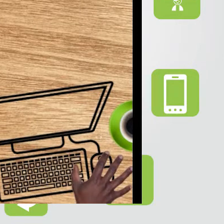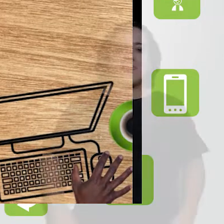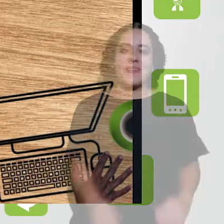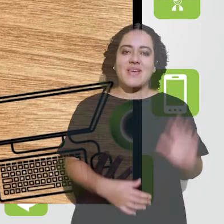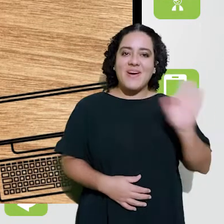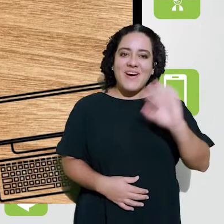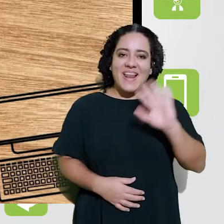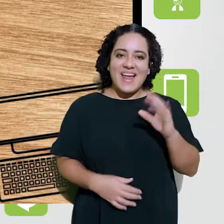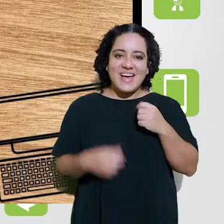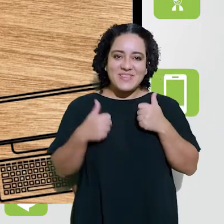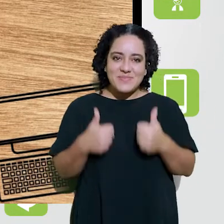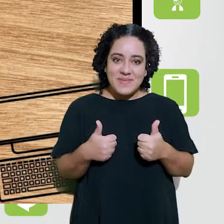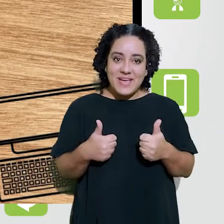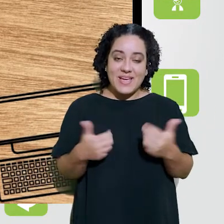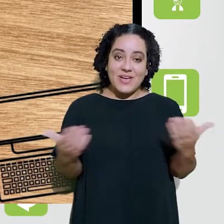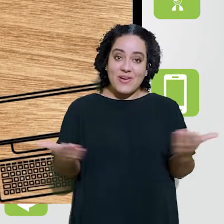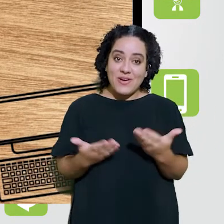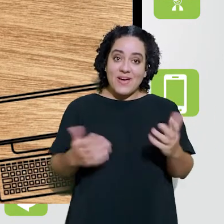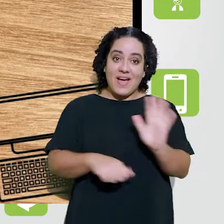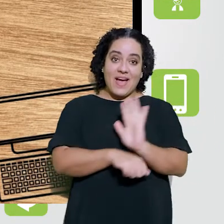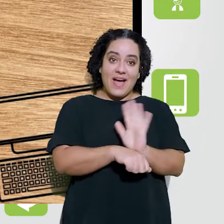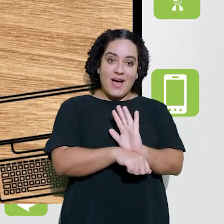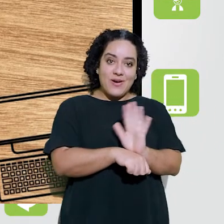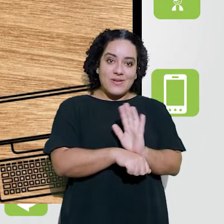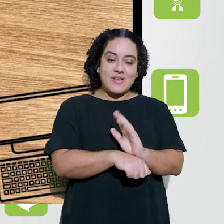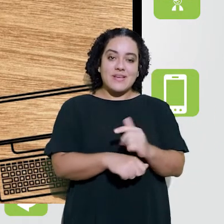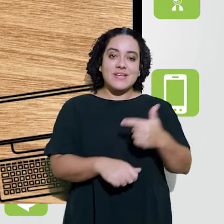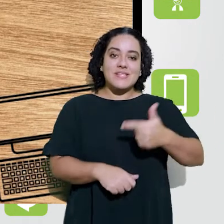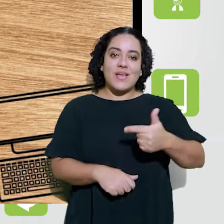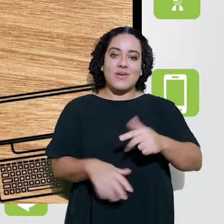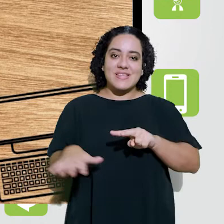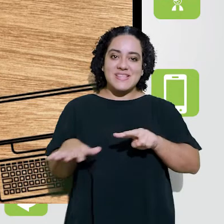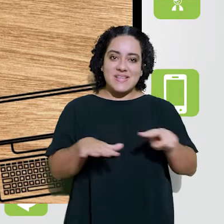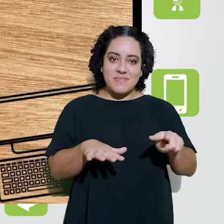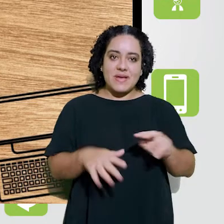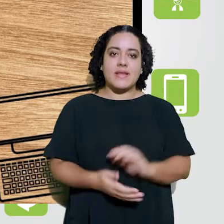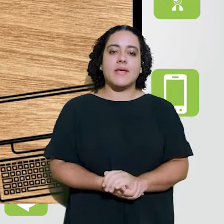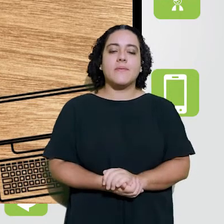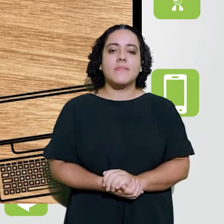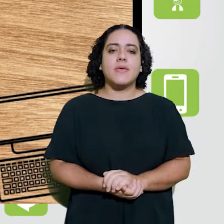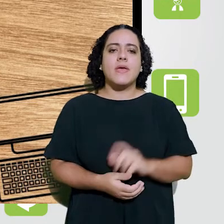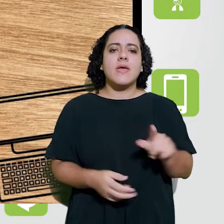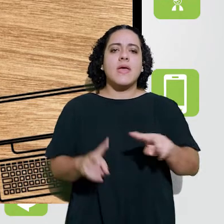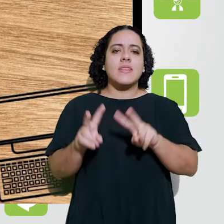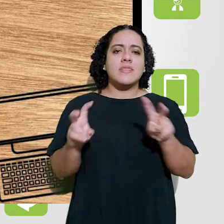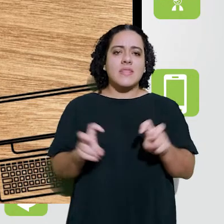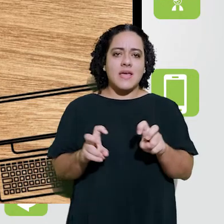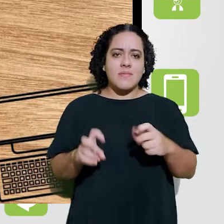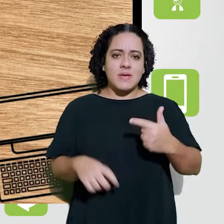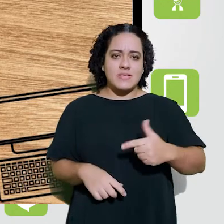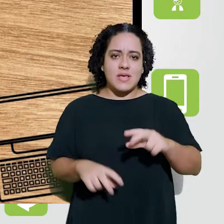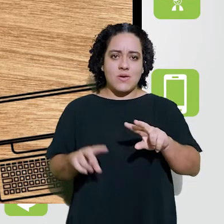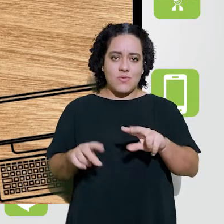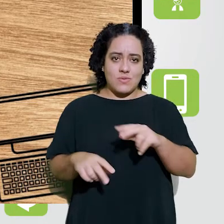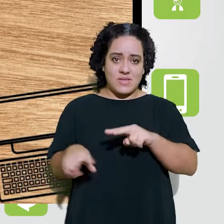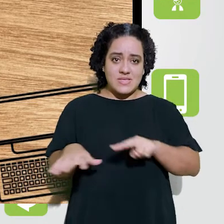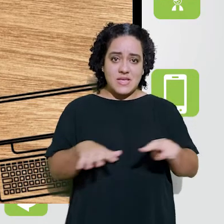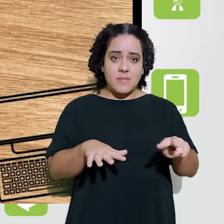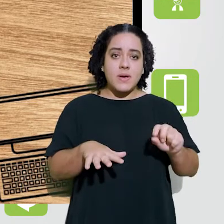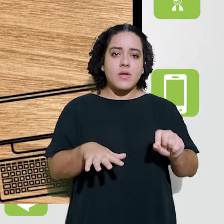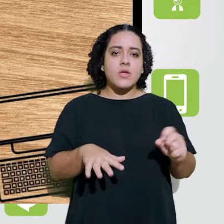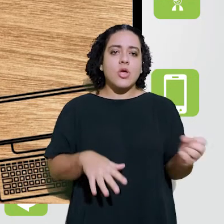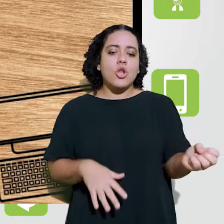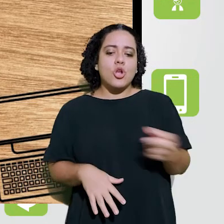Olá, tudo bem? Essa é a videoaula da nossa segunda semana. Como bem